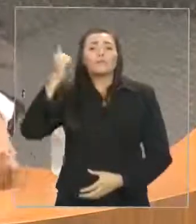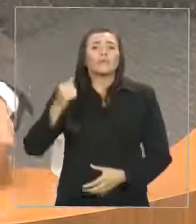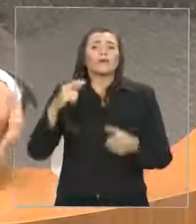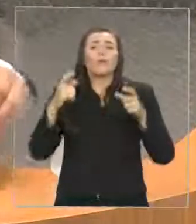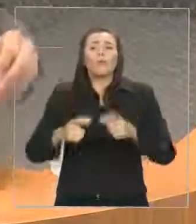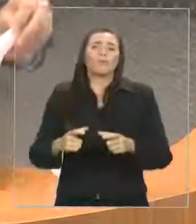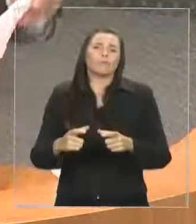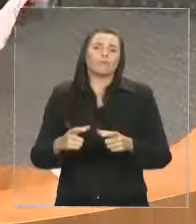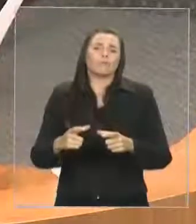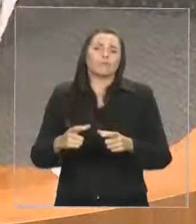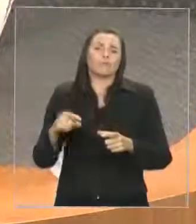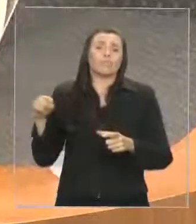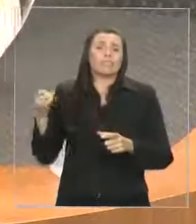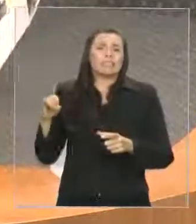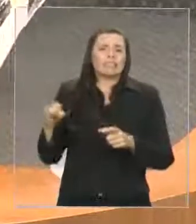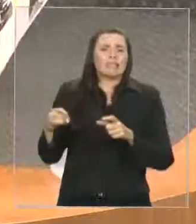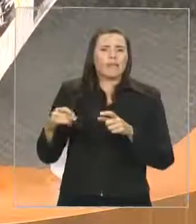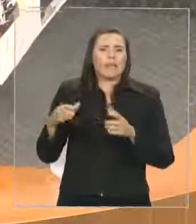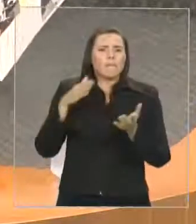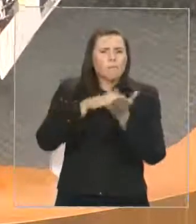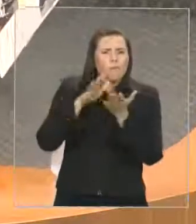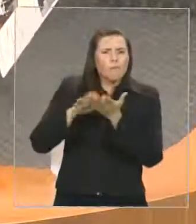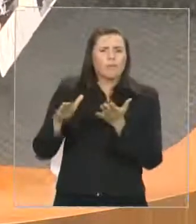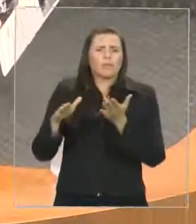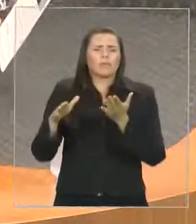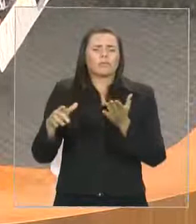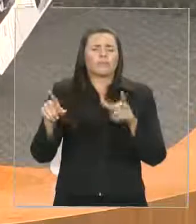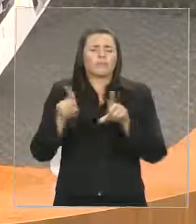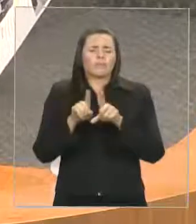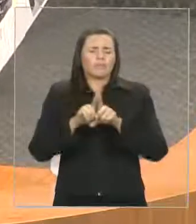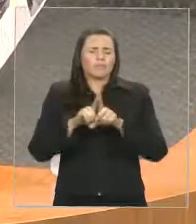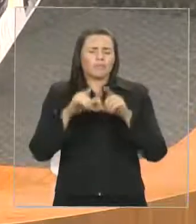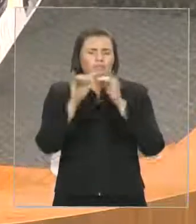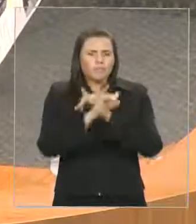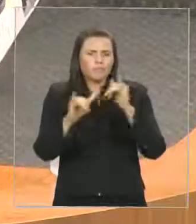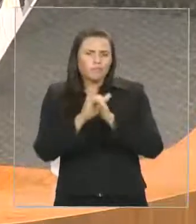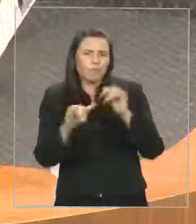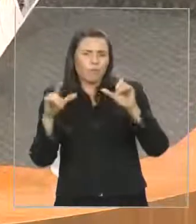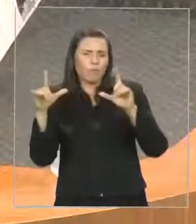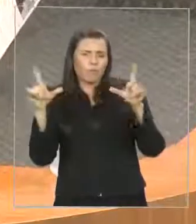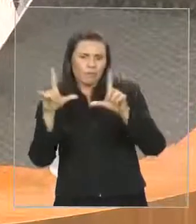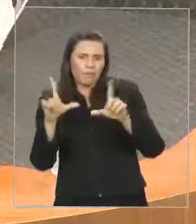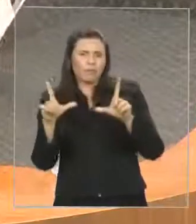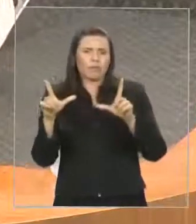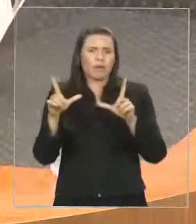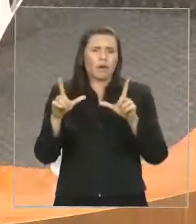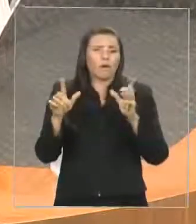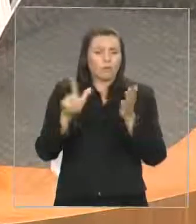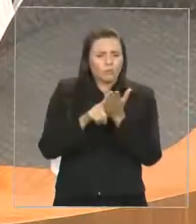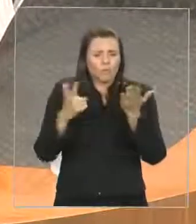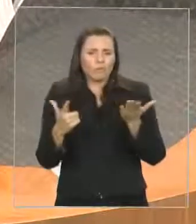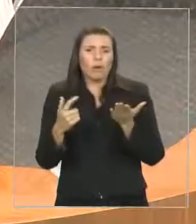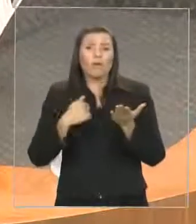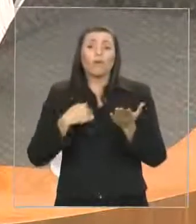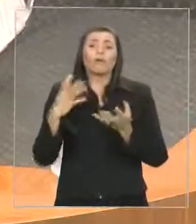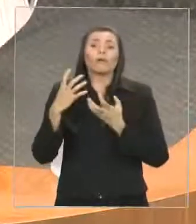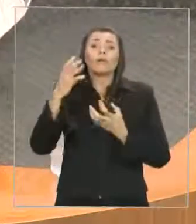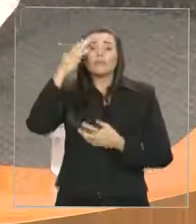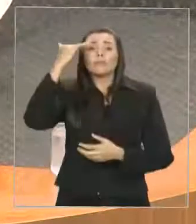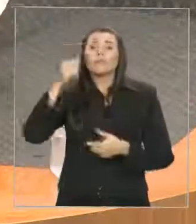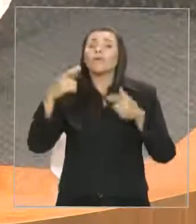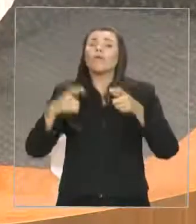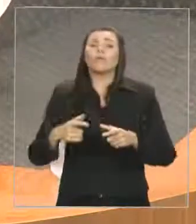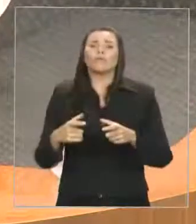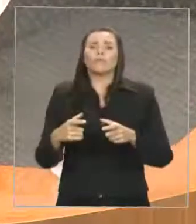Em dezembro de 2016, assinei a autorização de reforma de 211 escolas. Assim chegaremos